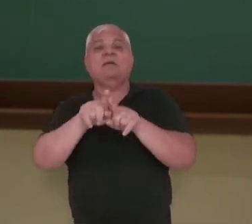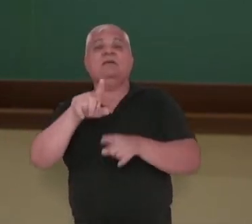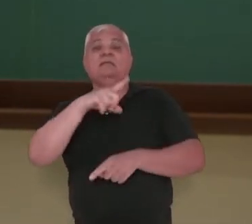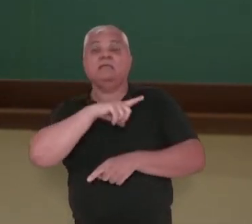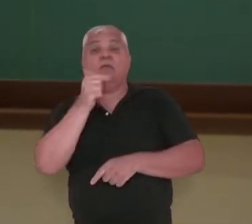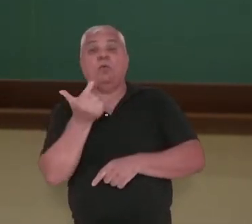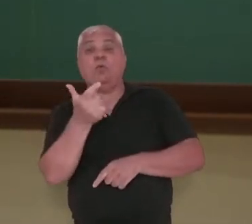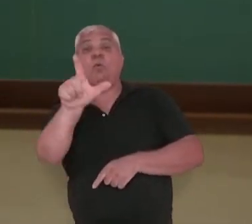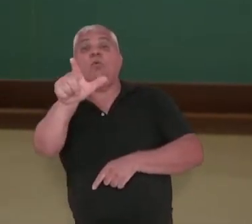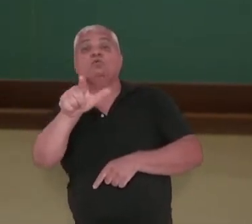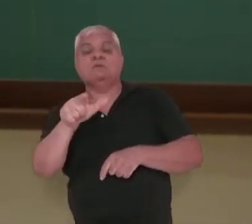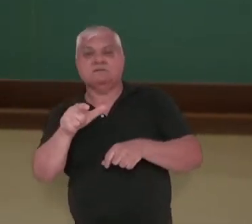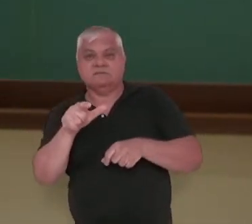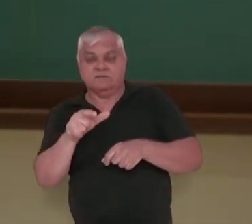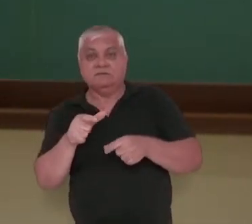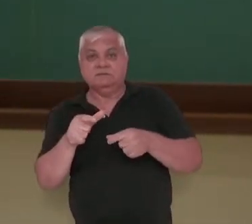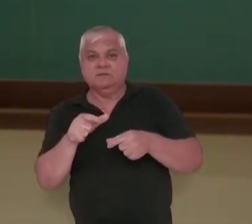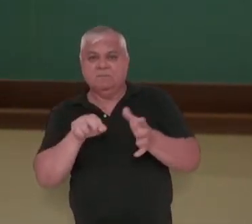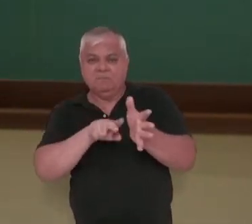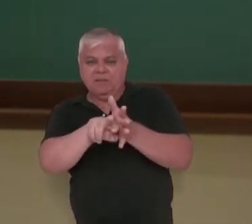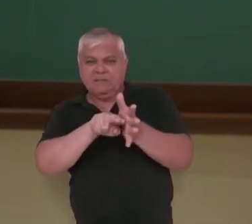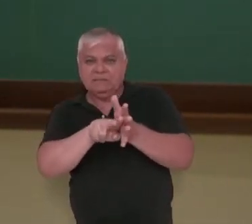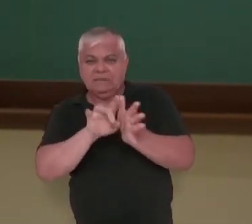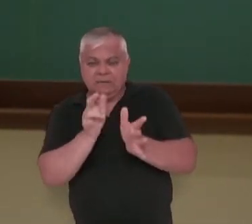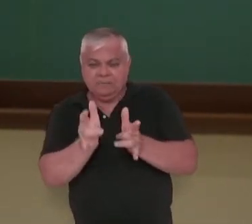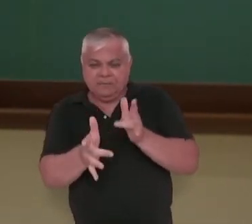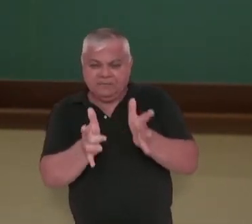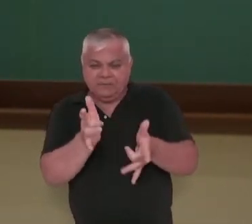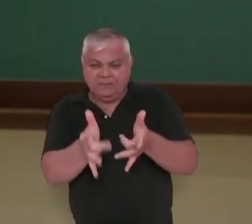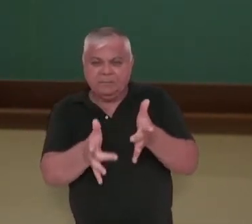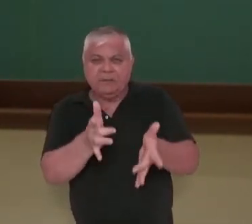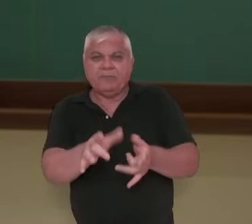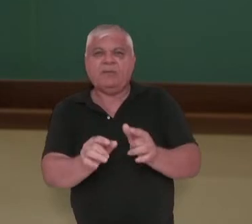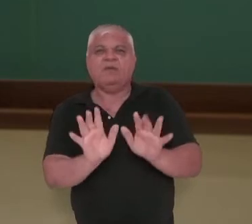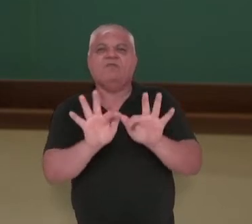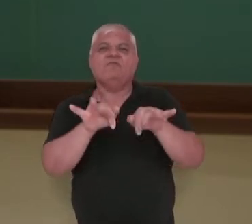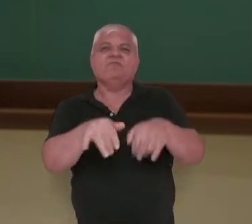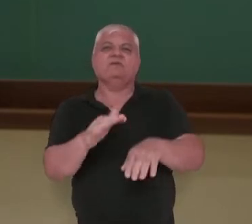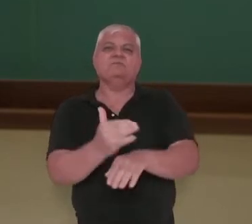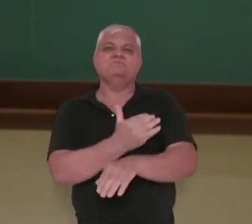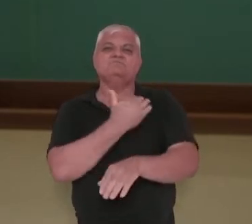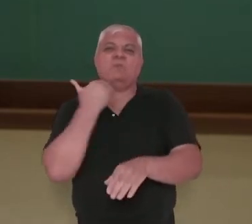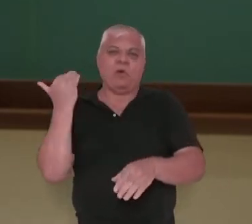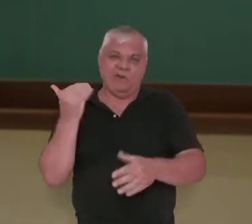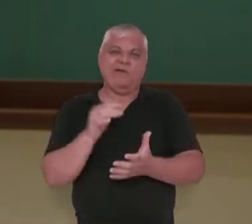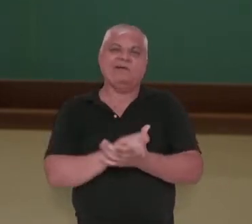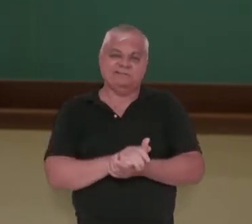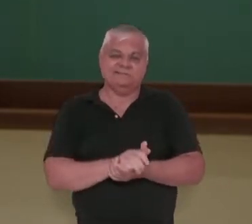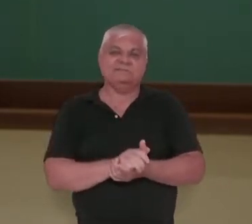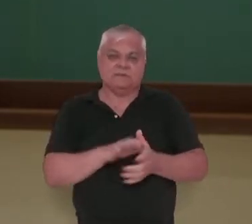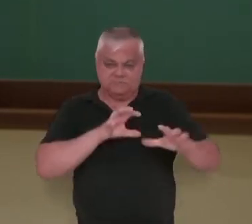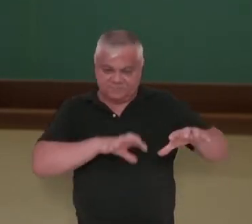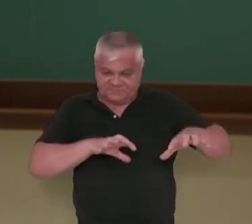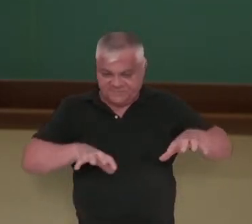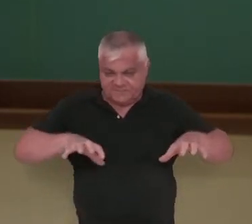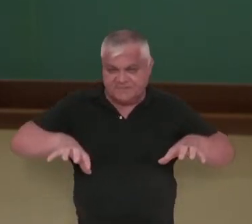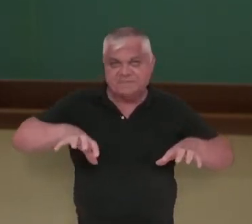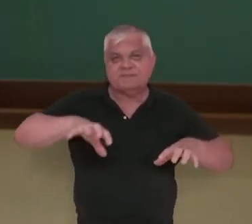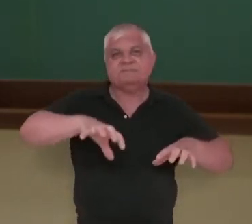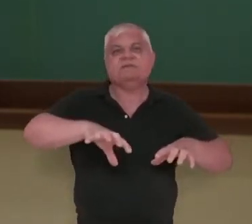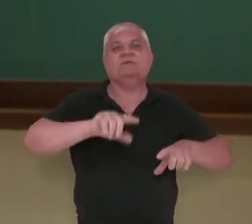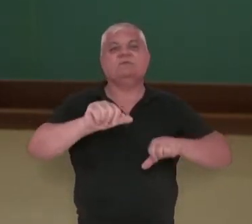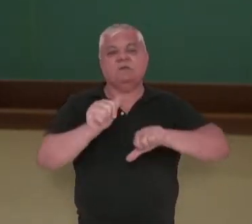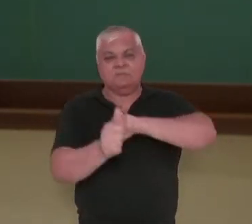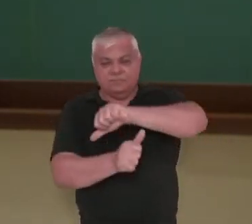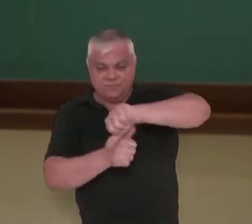outras bactérias que são as decompositoras, que concluem, que encerram ali a cadeia alimentar, fazendo ali a